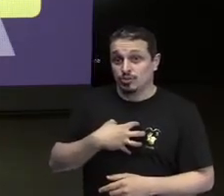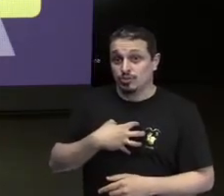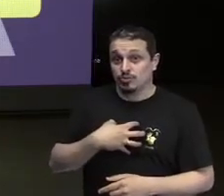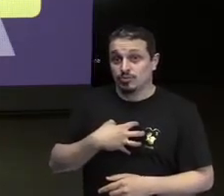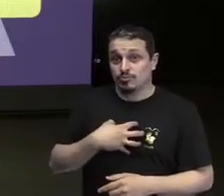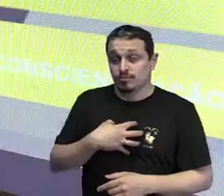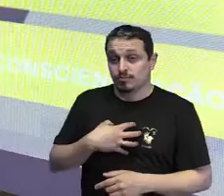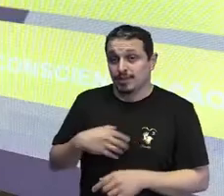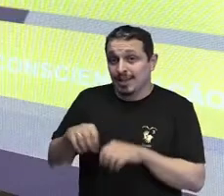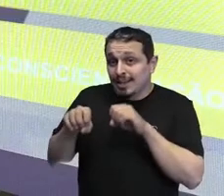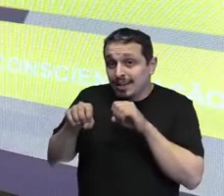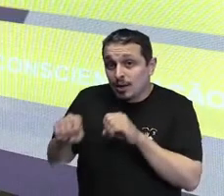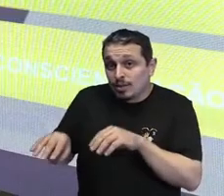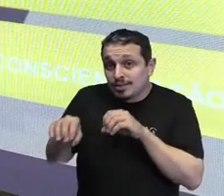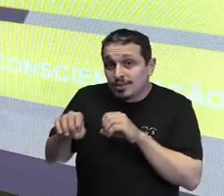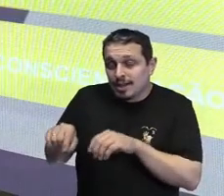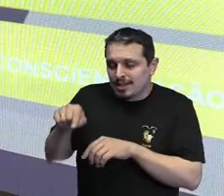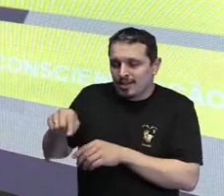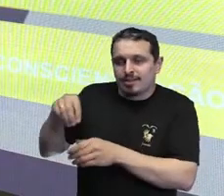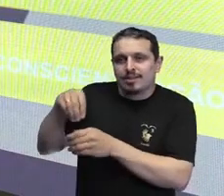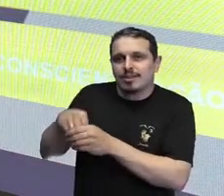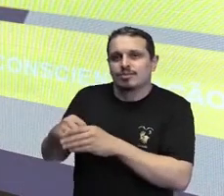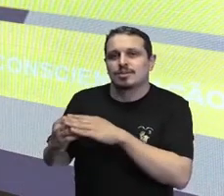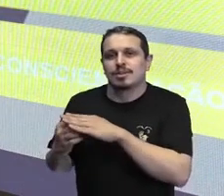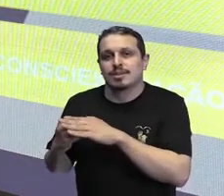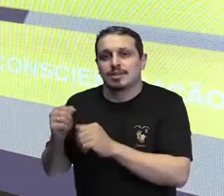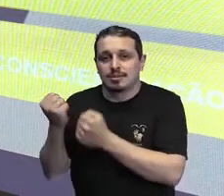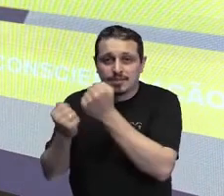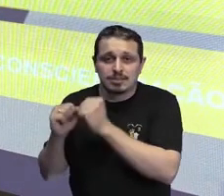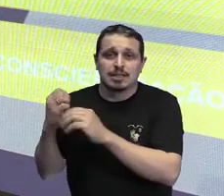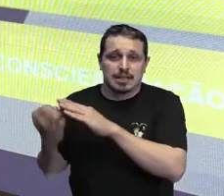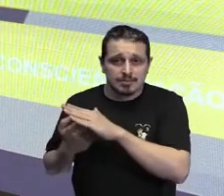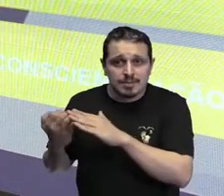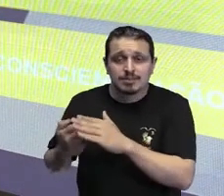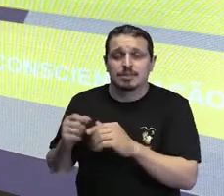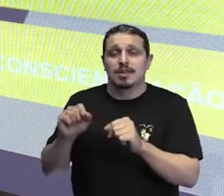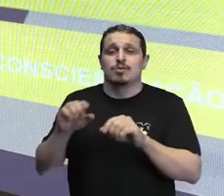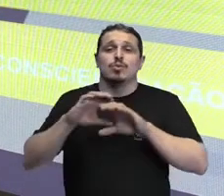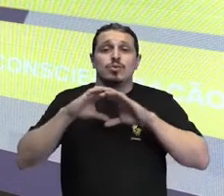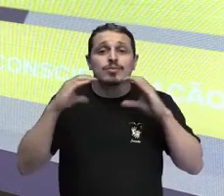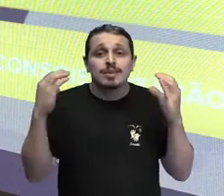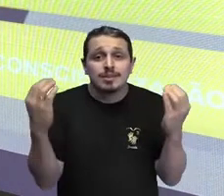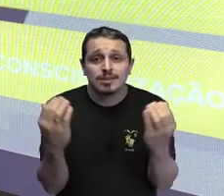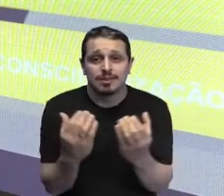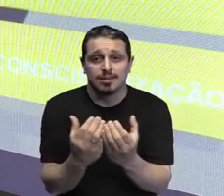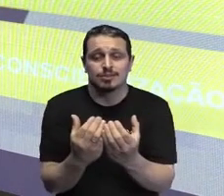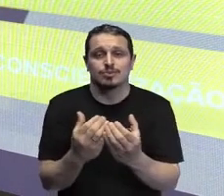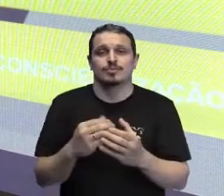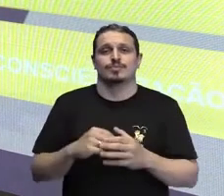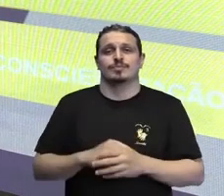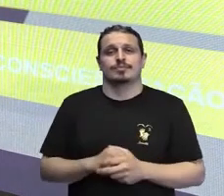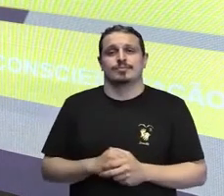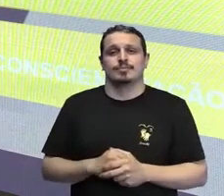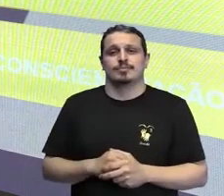dentro da companhia e para fora, para as famílias, para as comunidades. Depois a gente tem